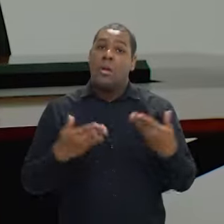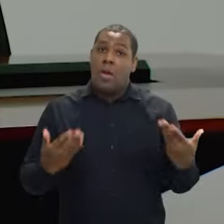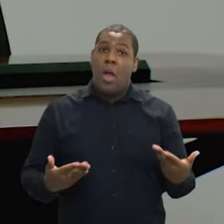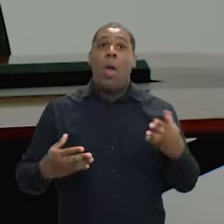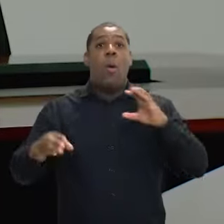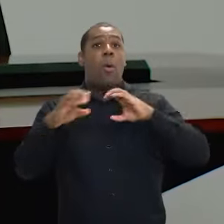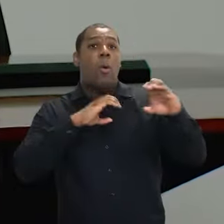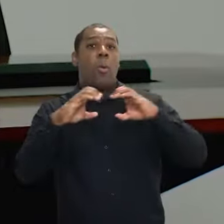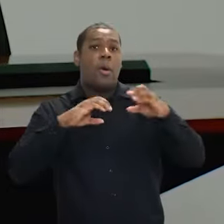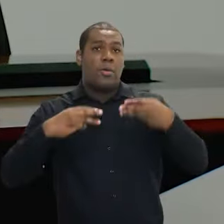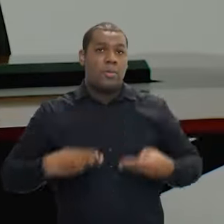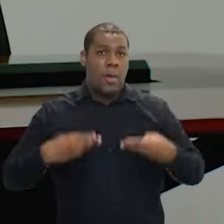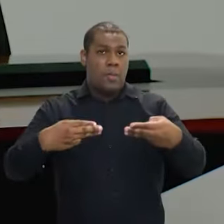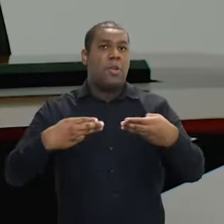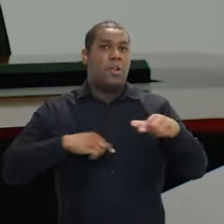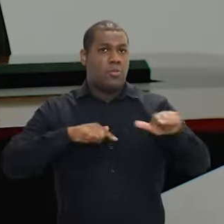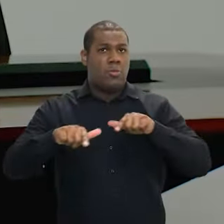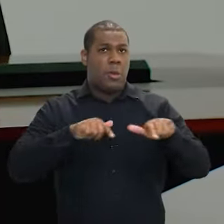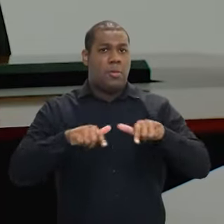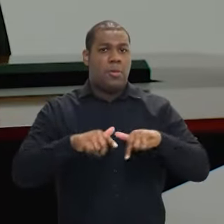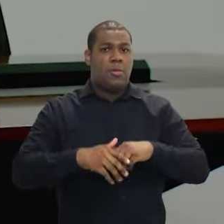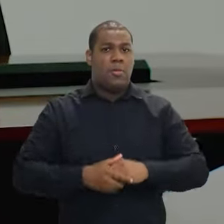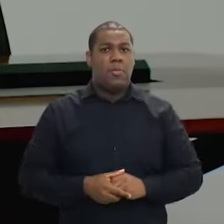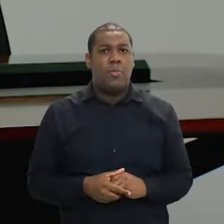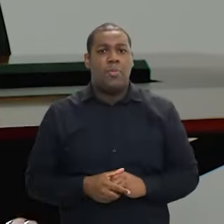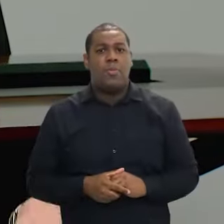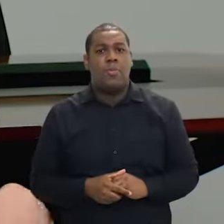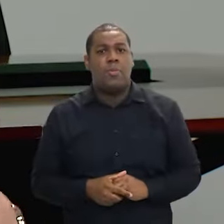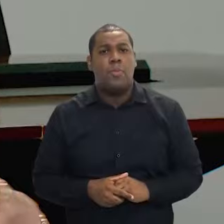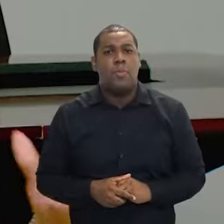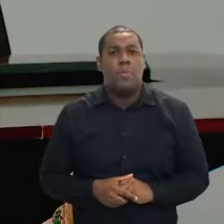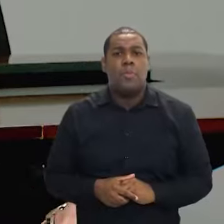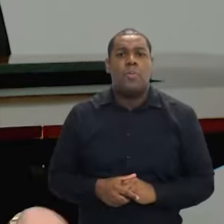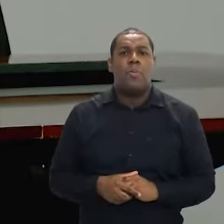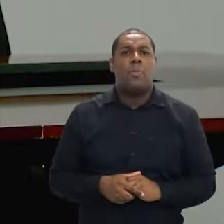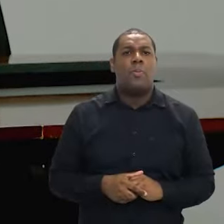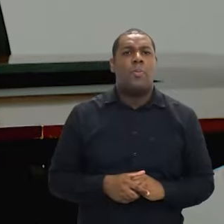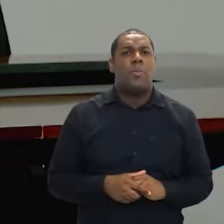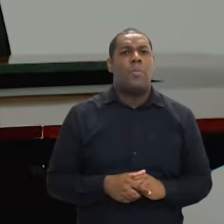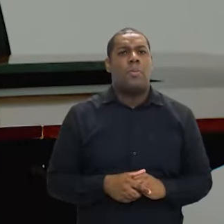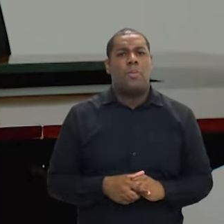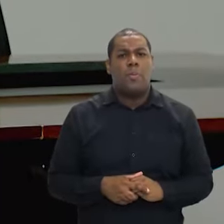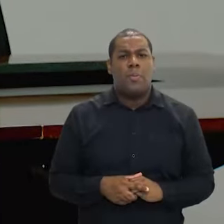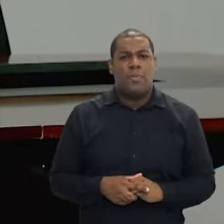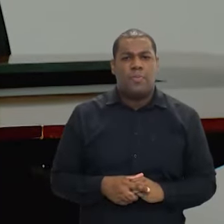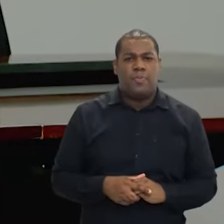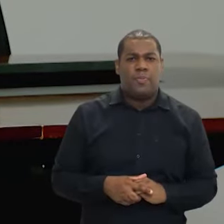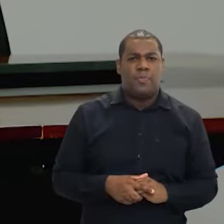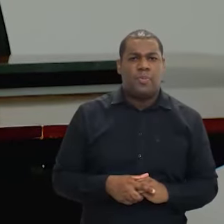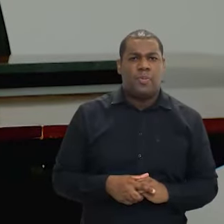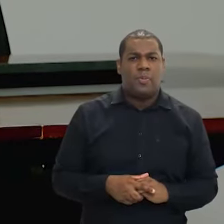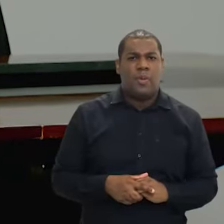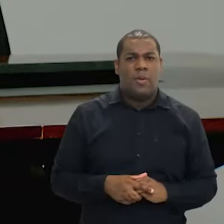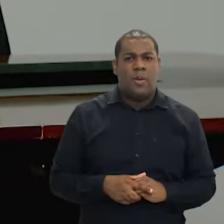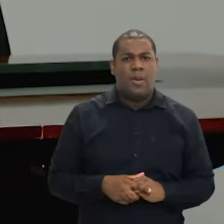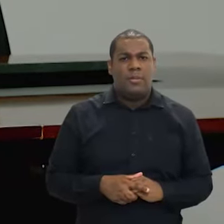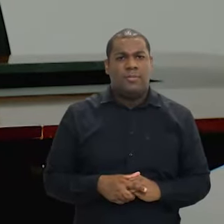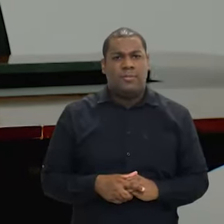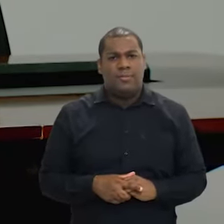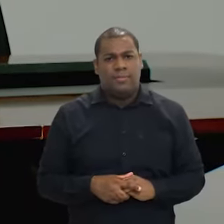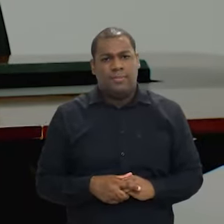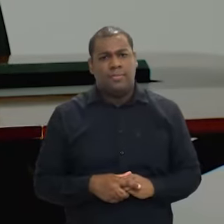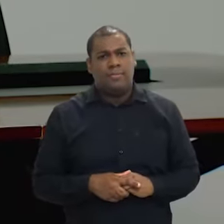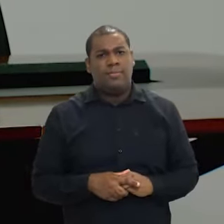Trabalho e Emprego, também para dimensionar o quanto a